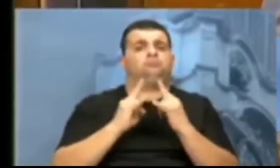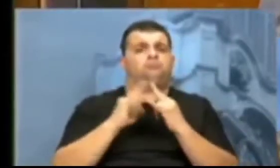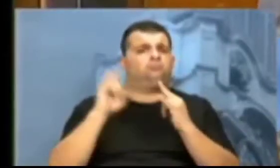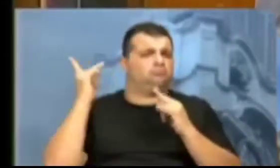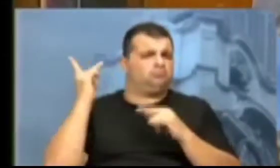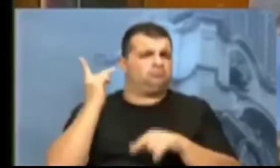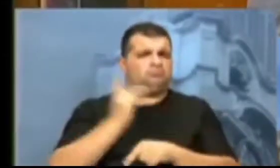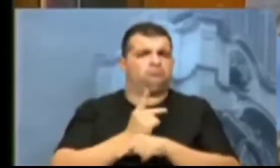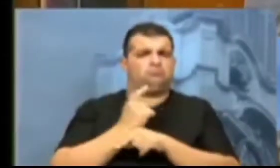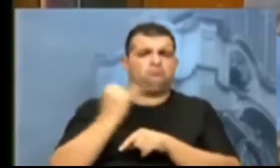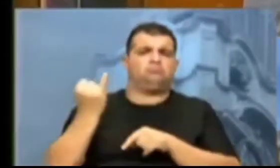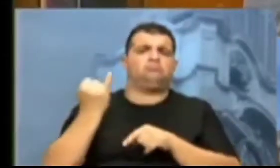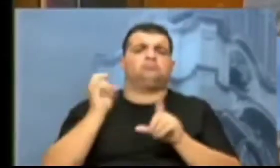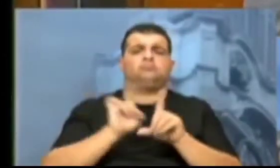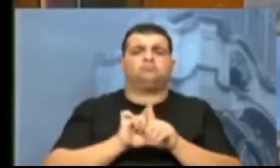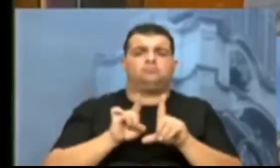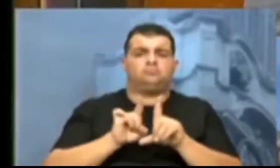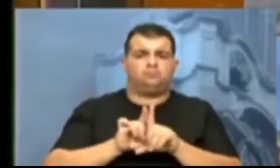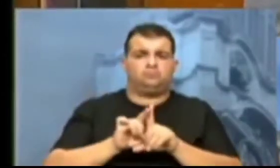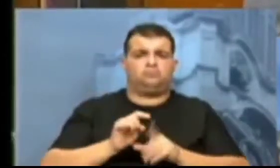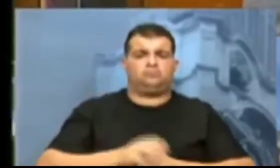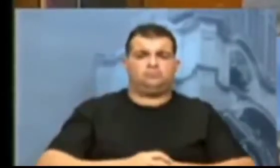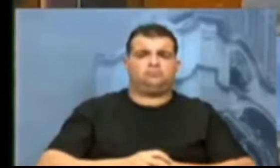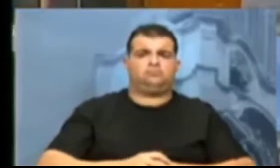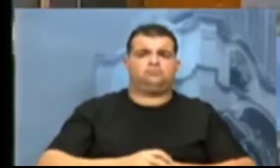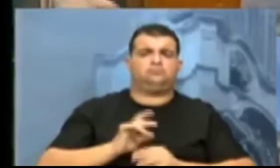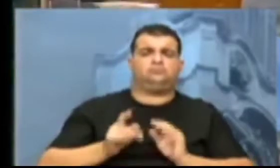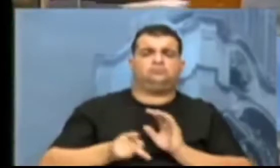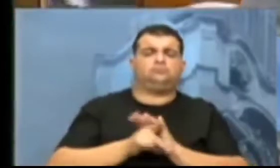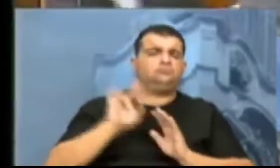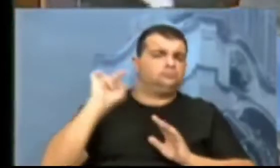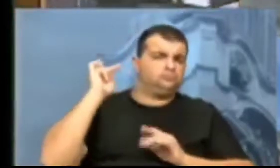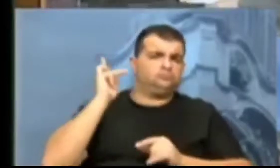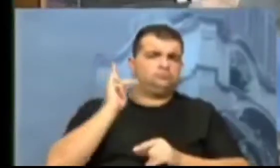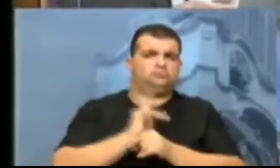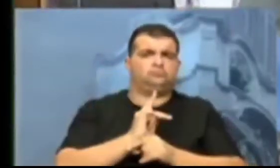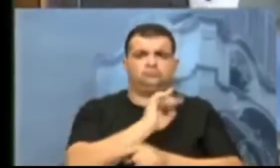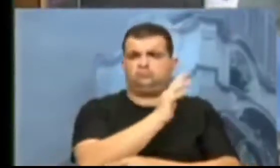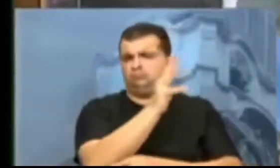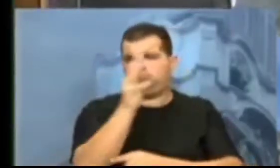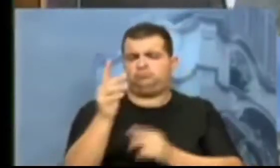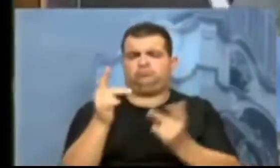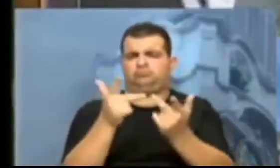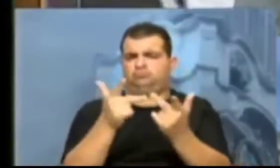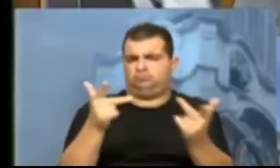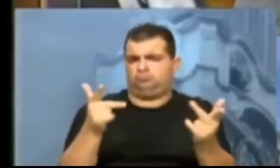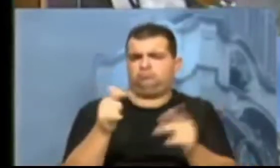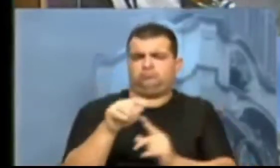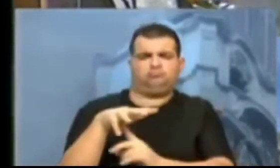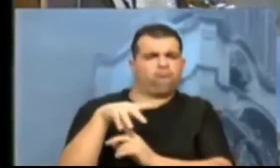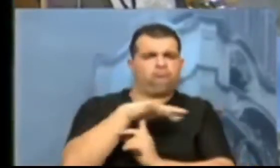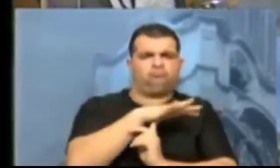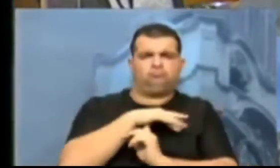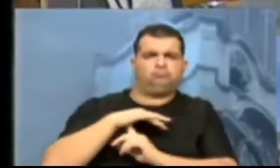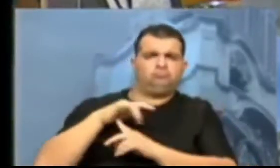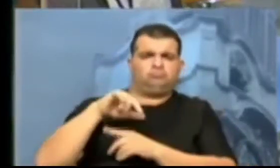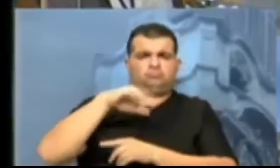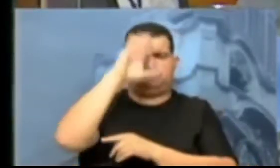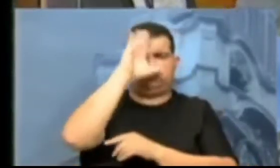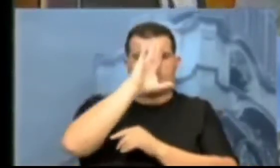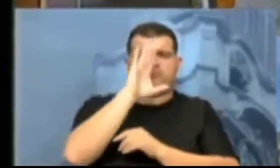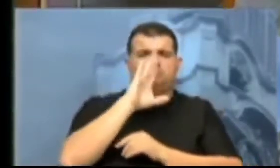muito importante para a história do meio ambiente do Brasil e que está estabelecida